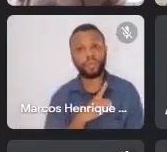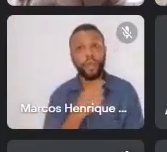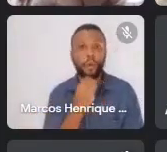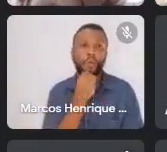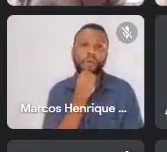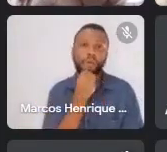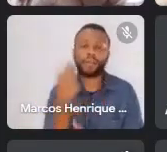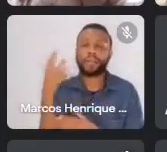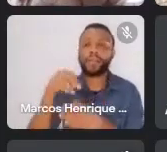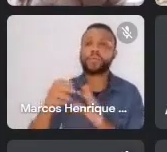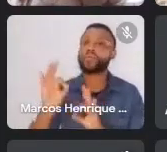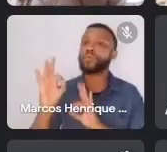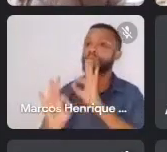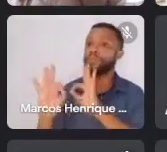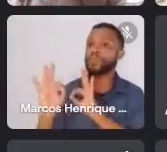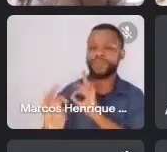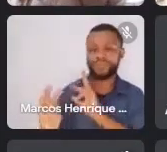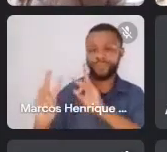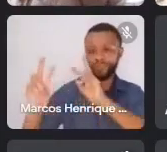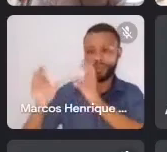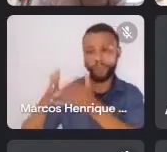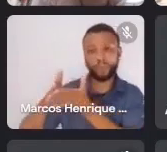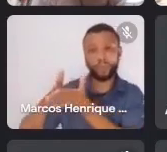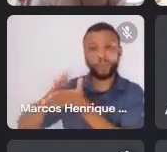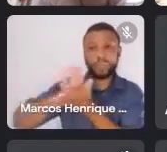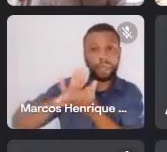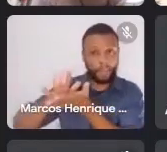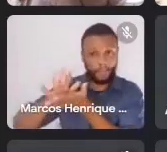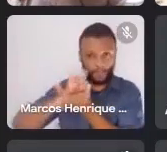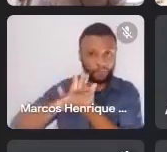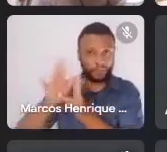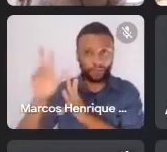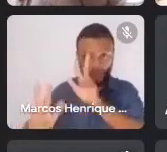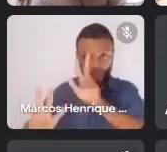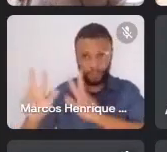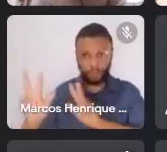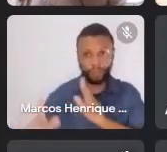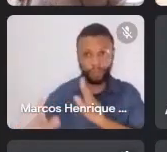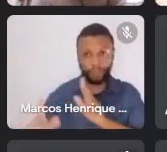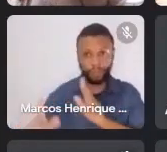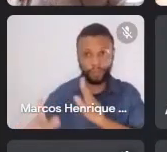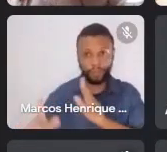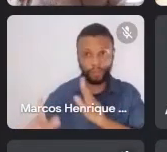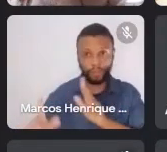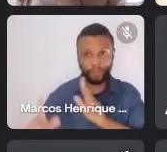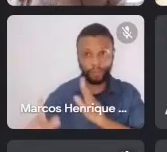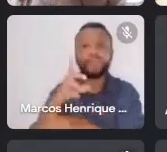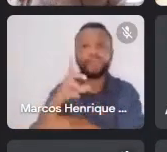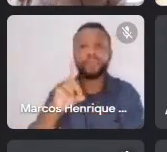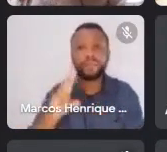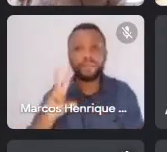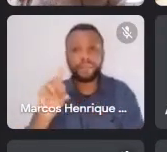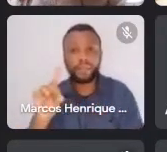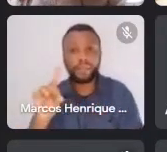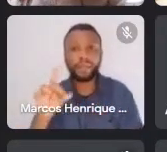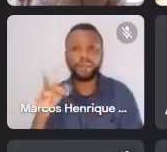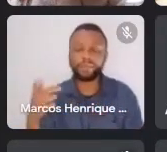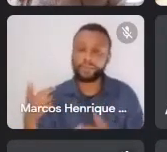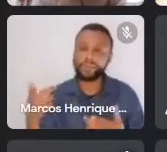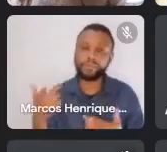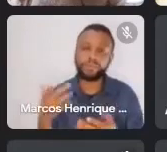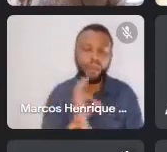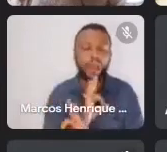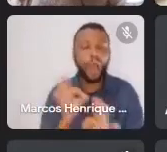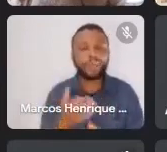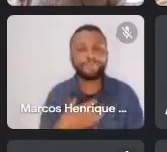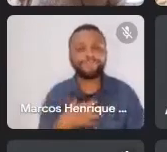do Enfim da Verde. Depois, agora, a regravou também no DVD. E o resultado sempre é maravilhoso, pausa, uma promoção muito grande.